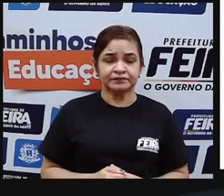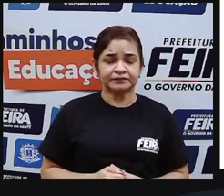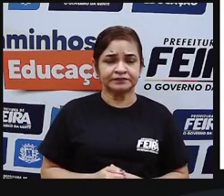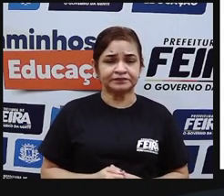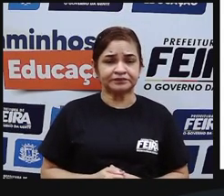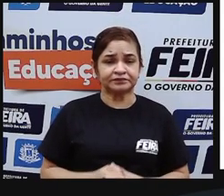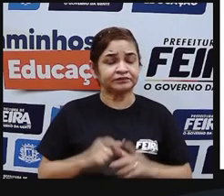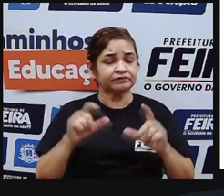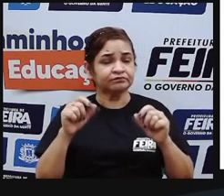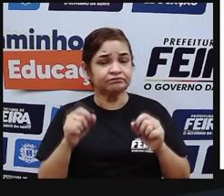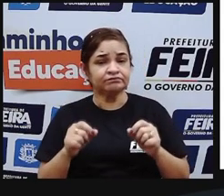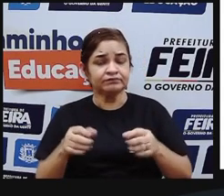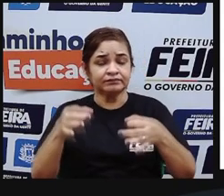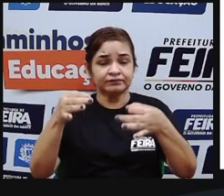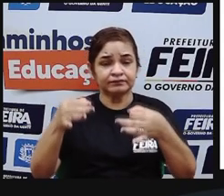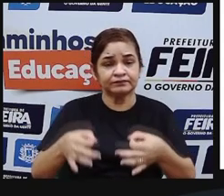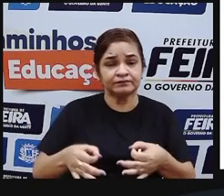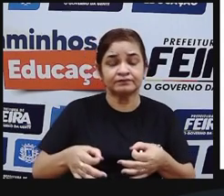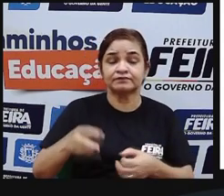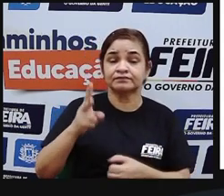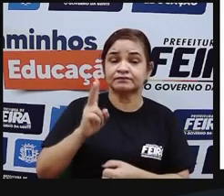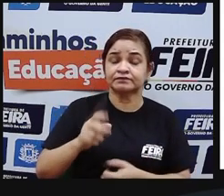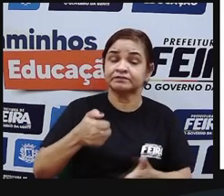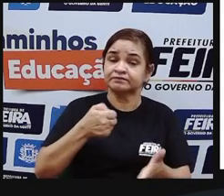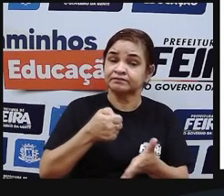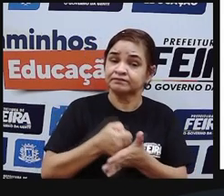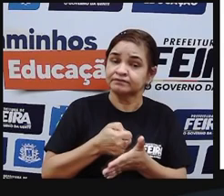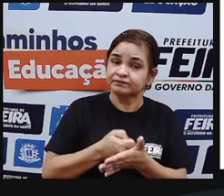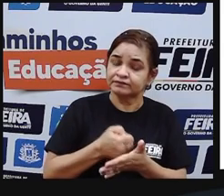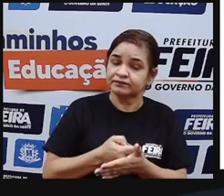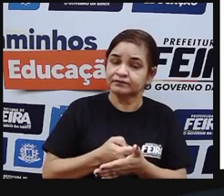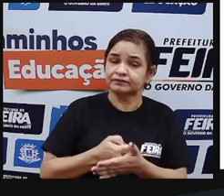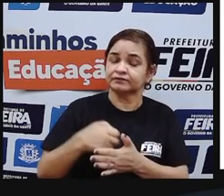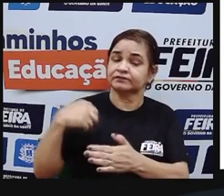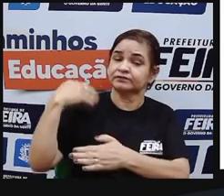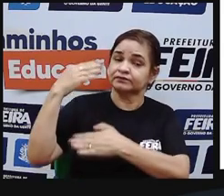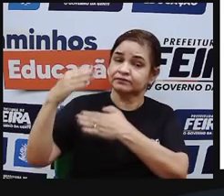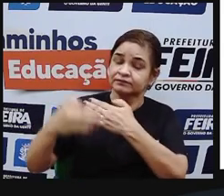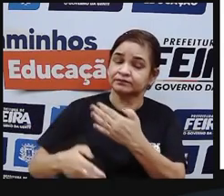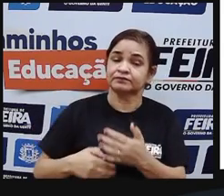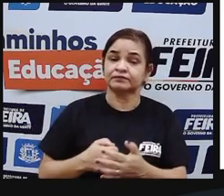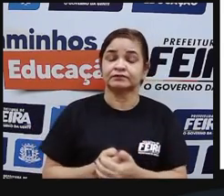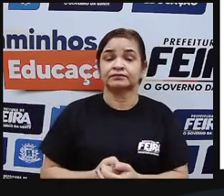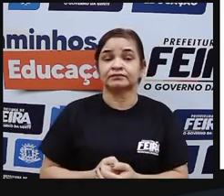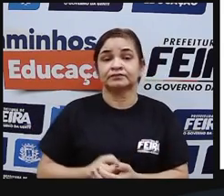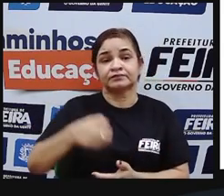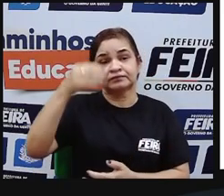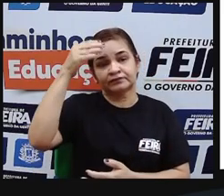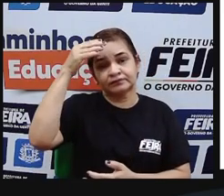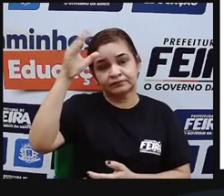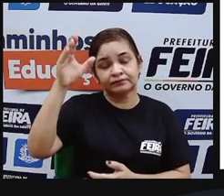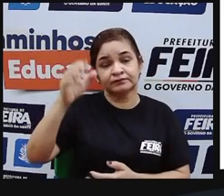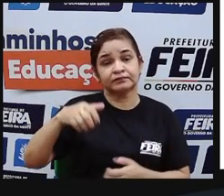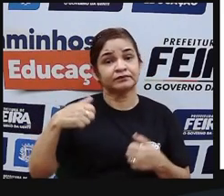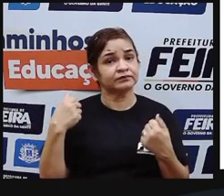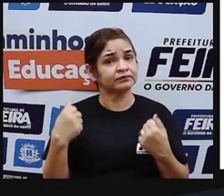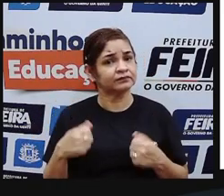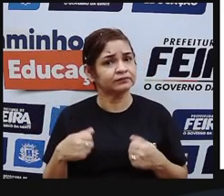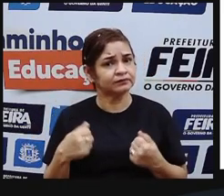povos e seus herdeiros são marcas presentes dessa herança cultural. Então é preciso deixar sempre